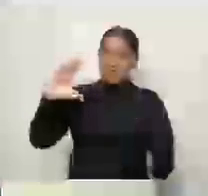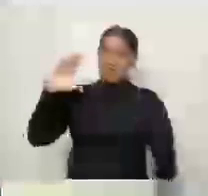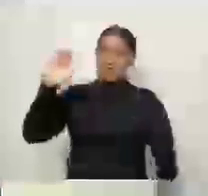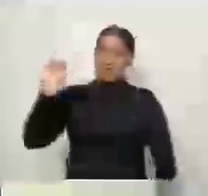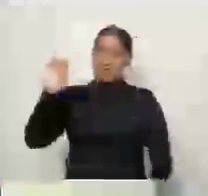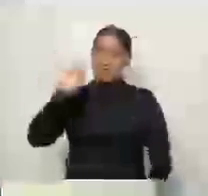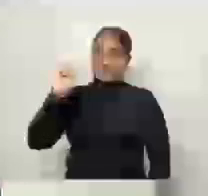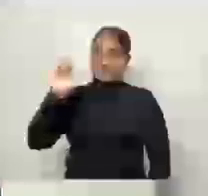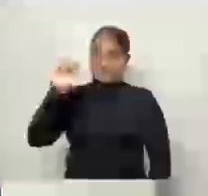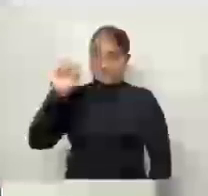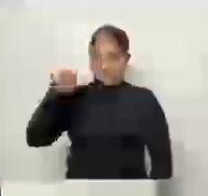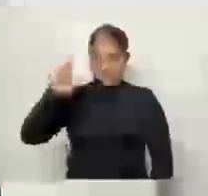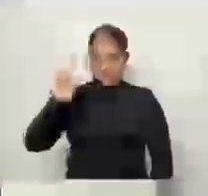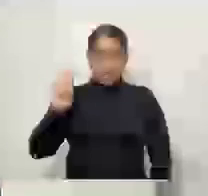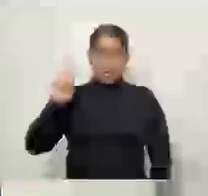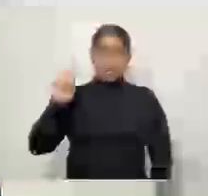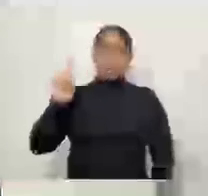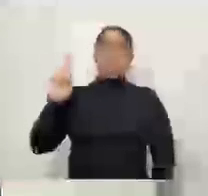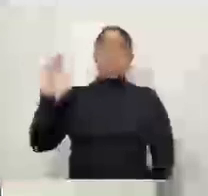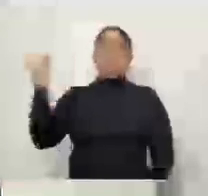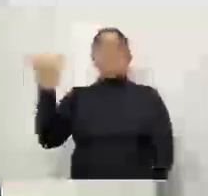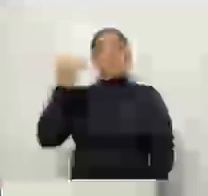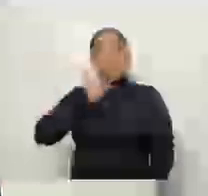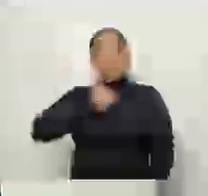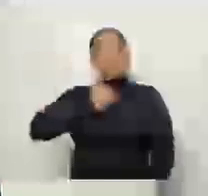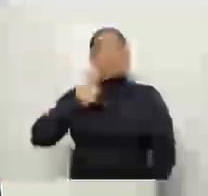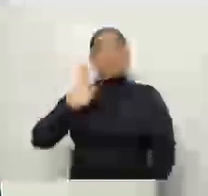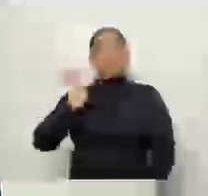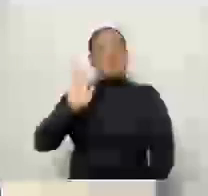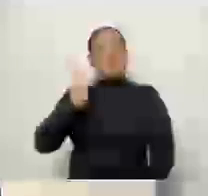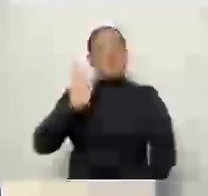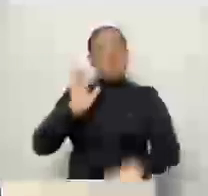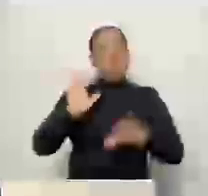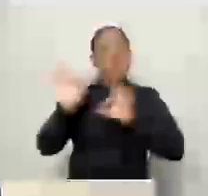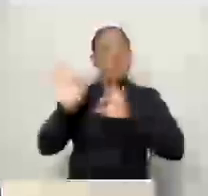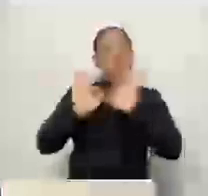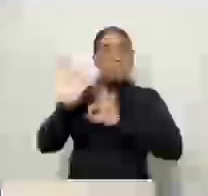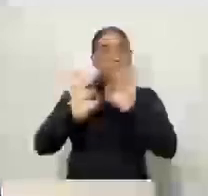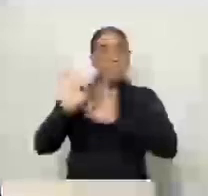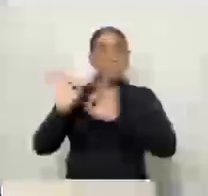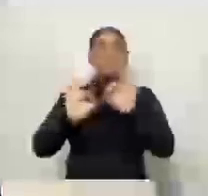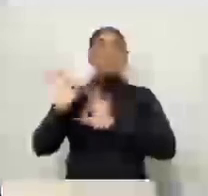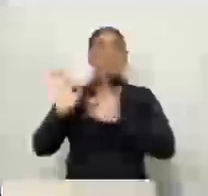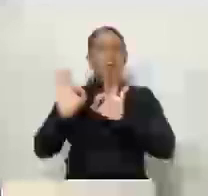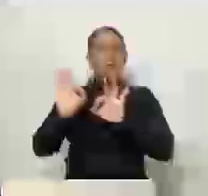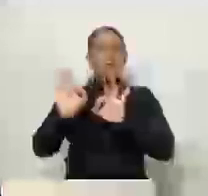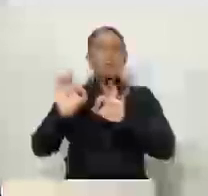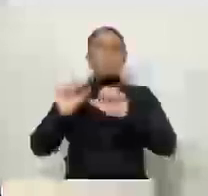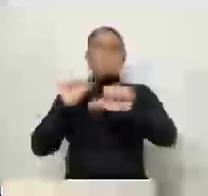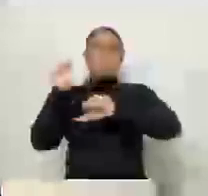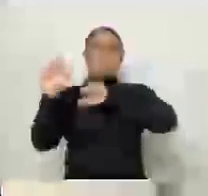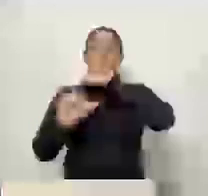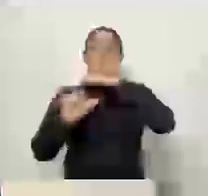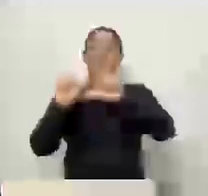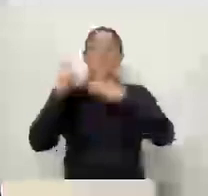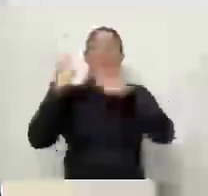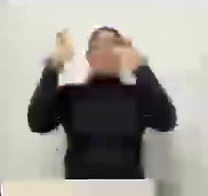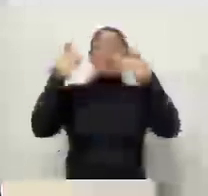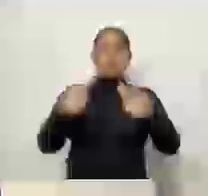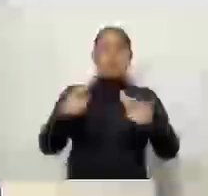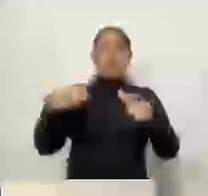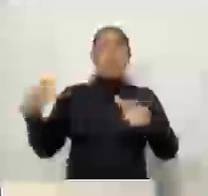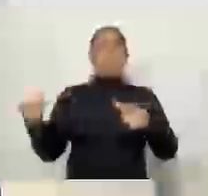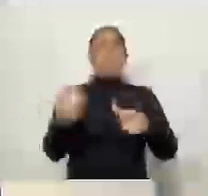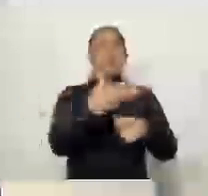e ele disse que estava transferindo, estava com problema de achar alguns arquivos, porque ele já estava transferindo alguns arquivos para novo espaço. Até eu mandei uma mensagem para ele